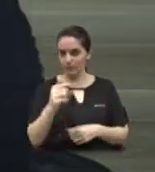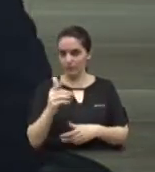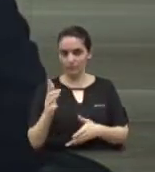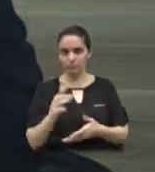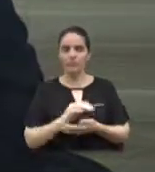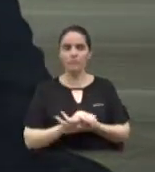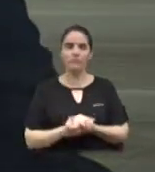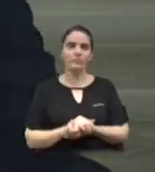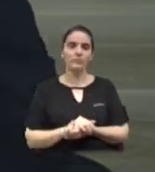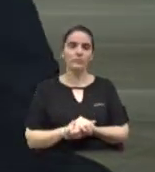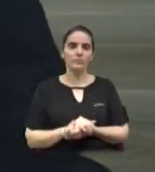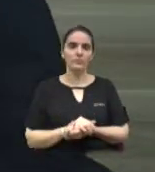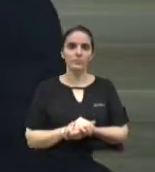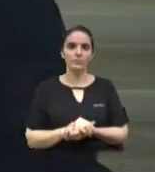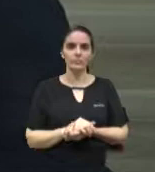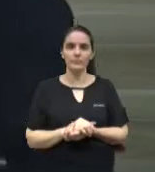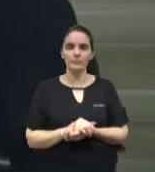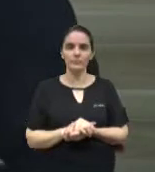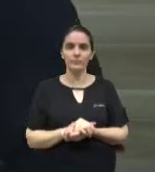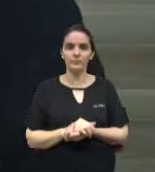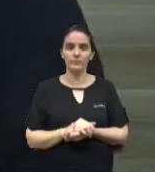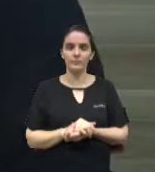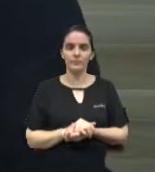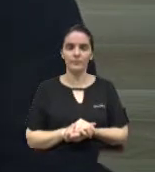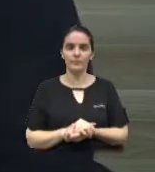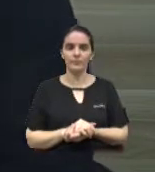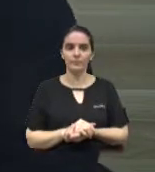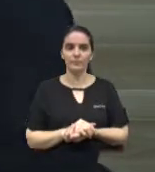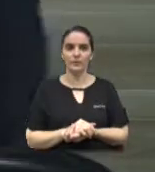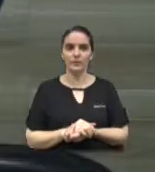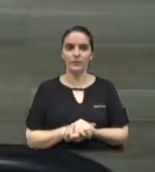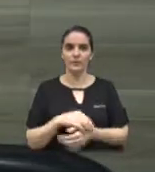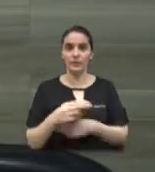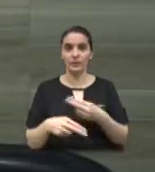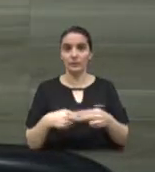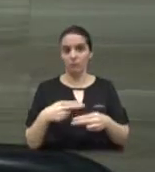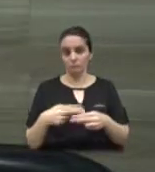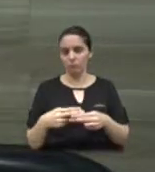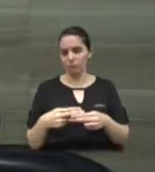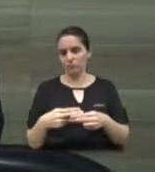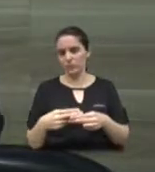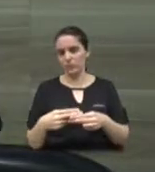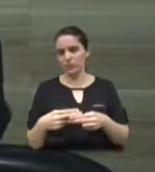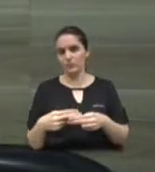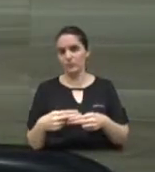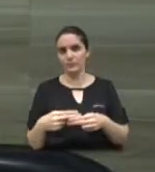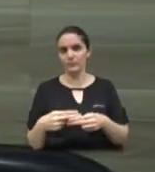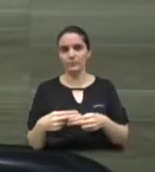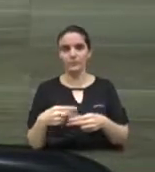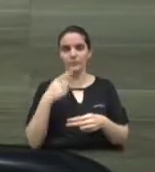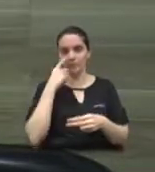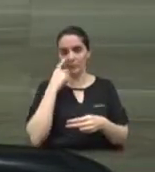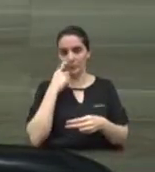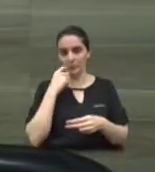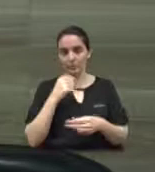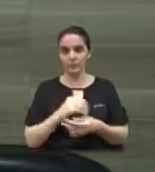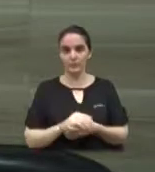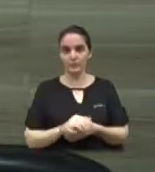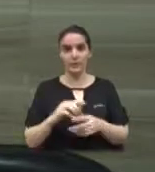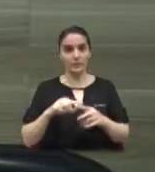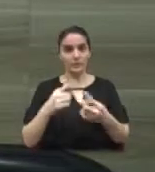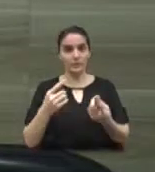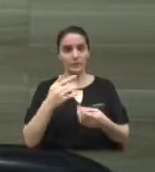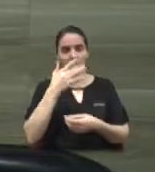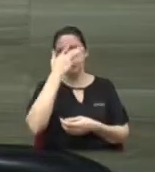para fazer, então, a esterilização, entre aspas, do casal. Mas a gente